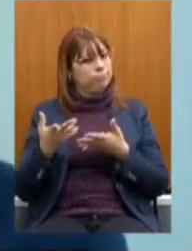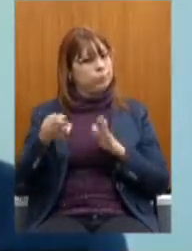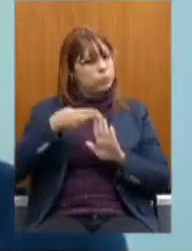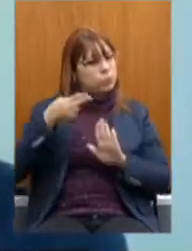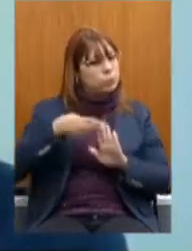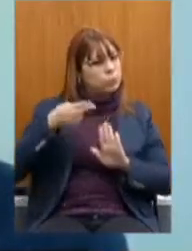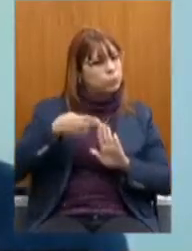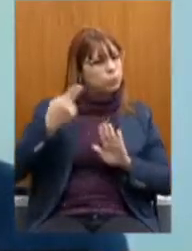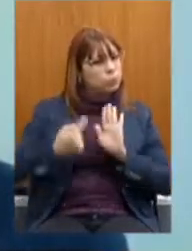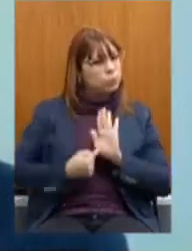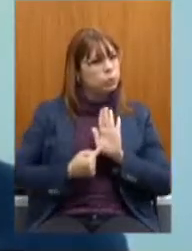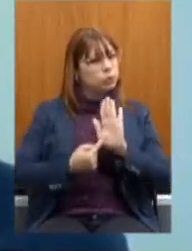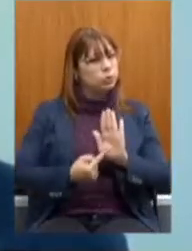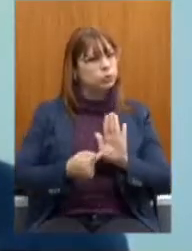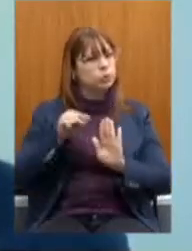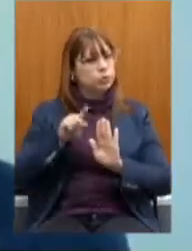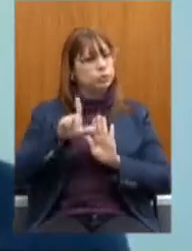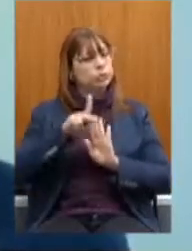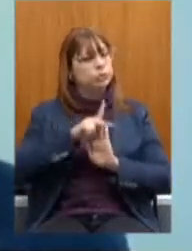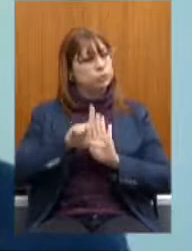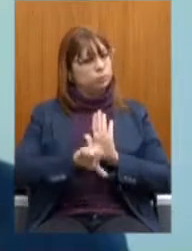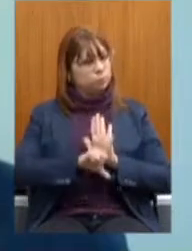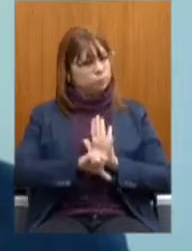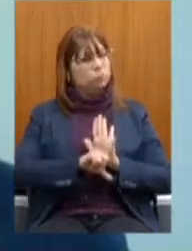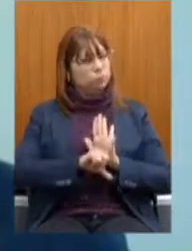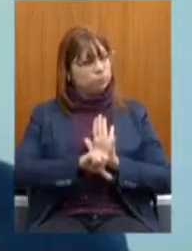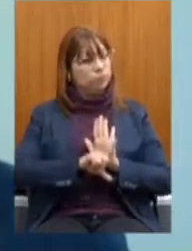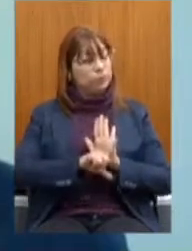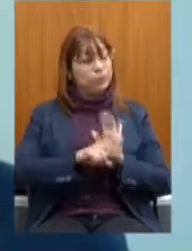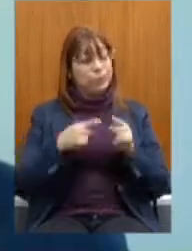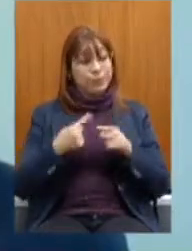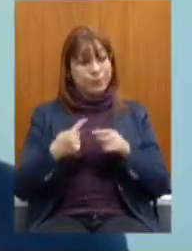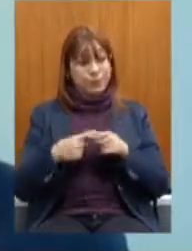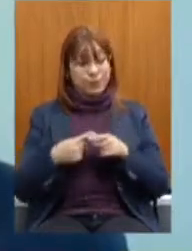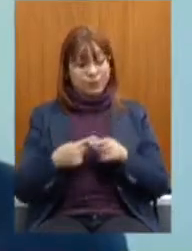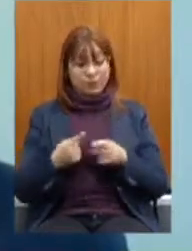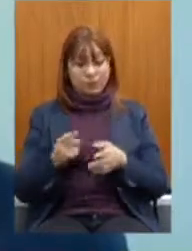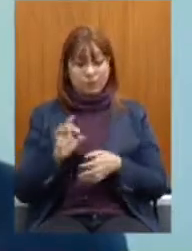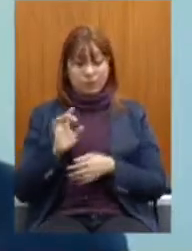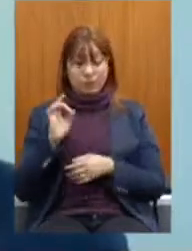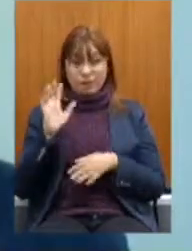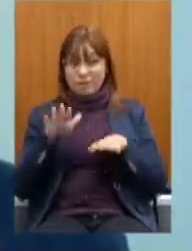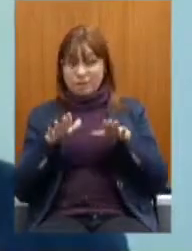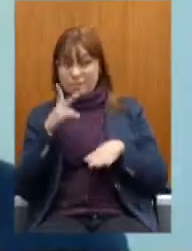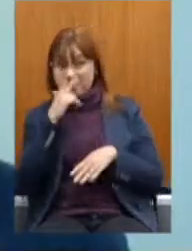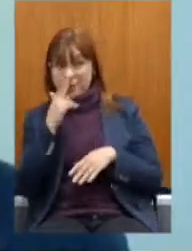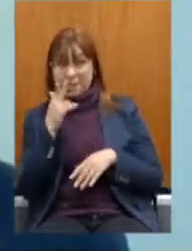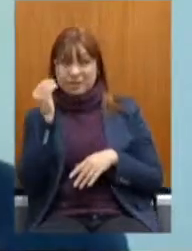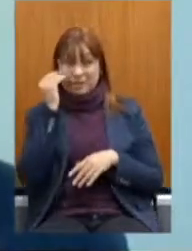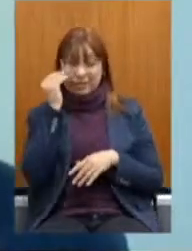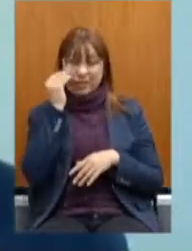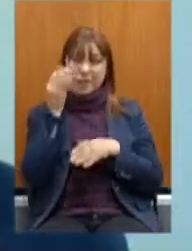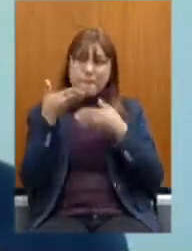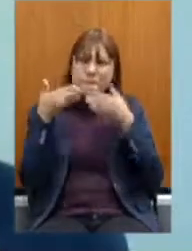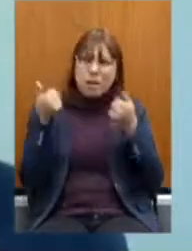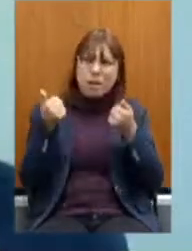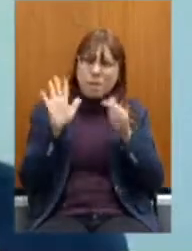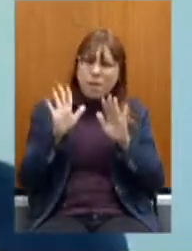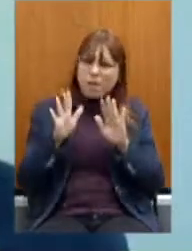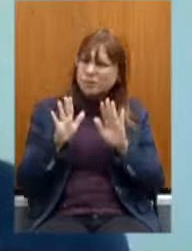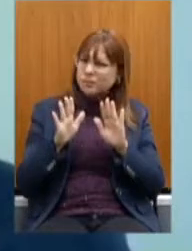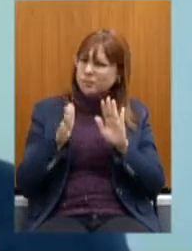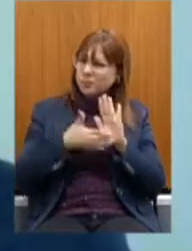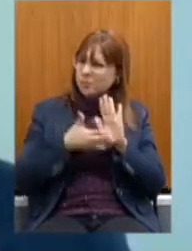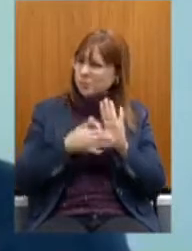colocadas Aí Nesse PL Que ao invés De se propor Uma melhoria Está se propondo Sim